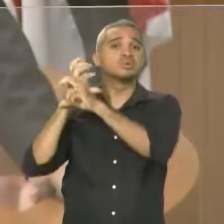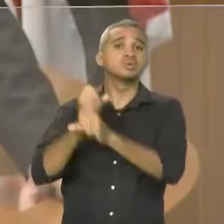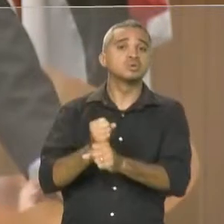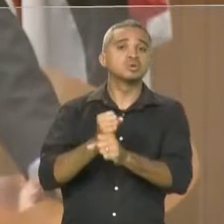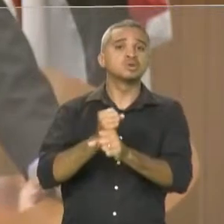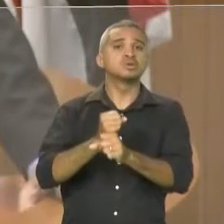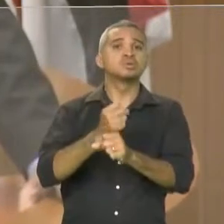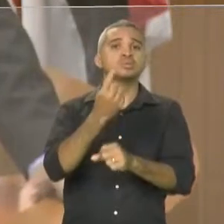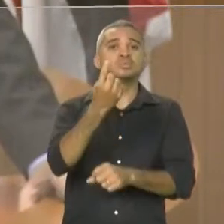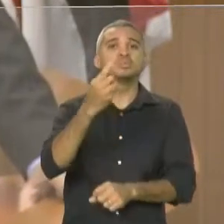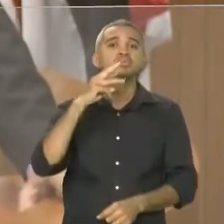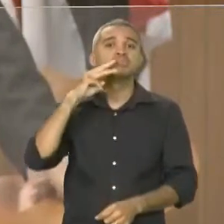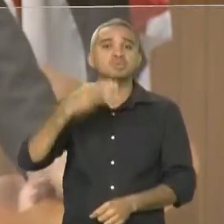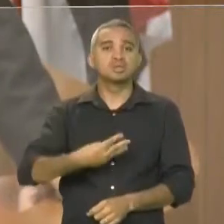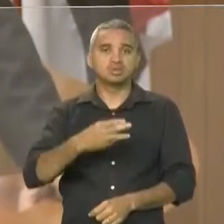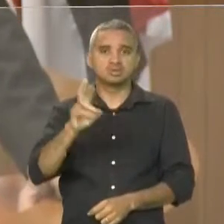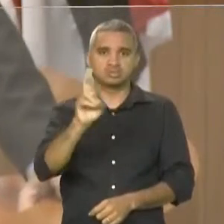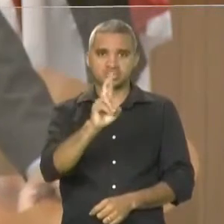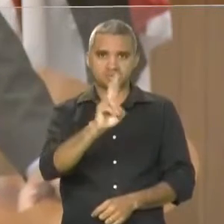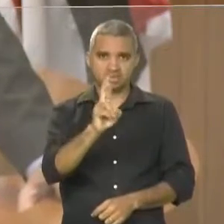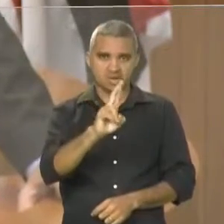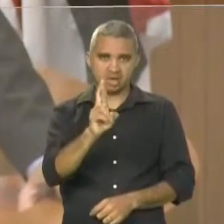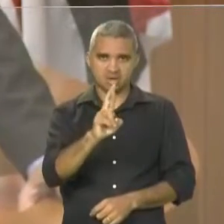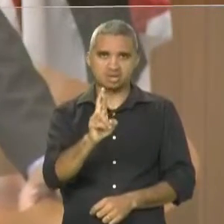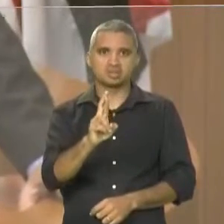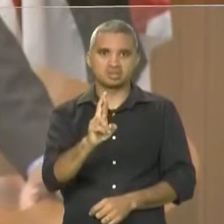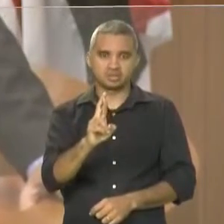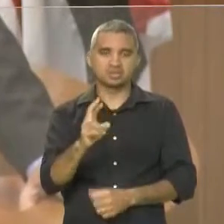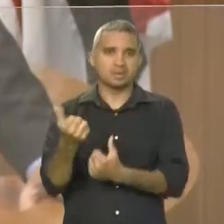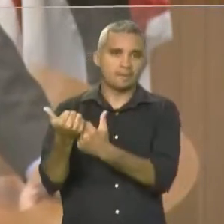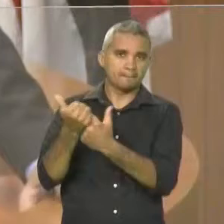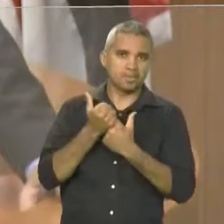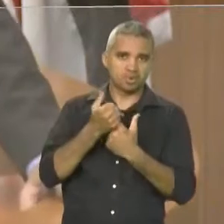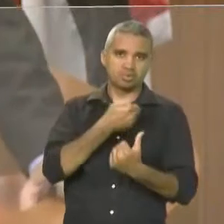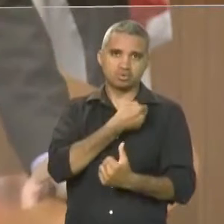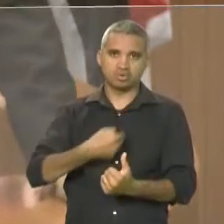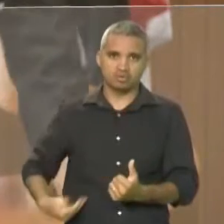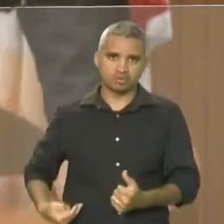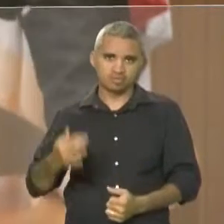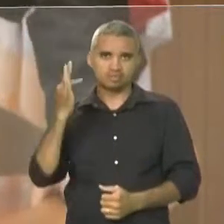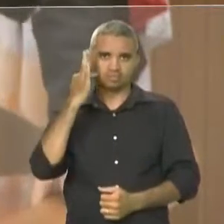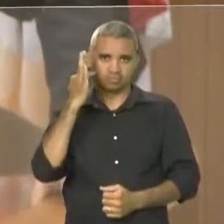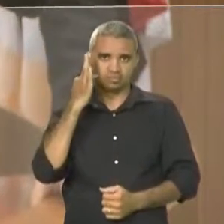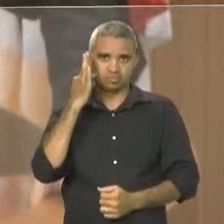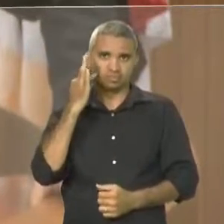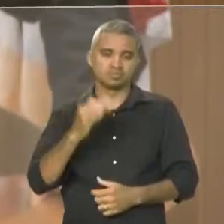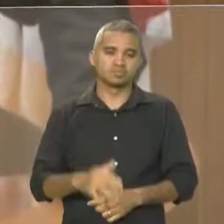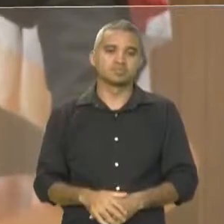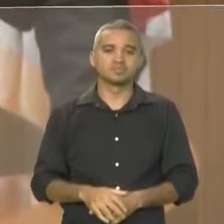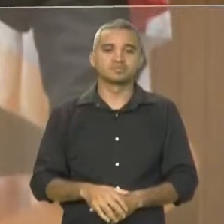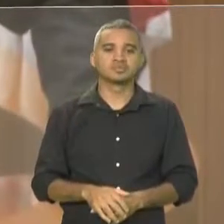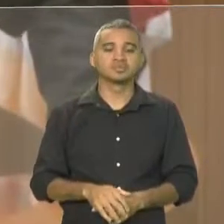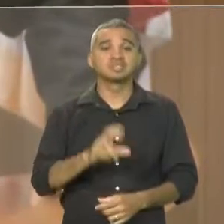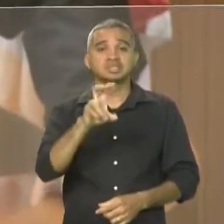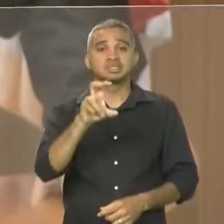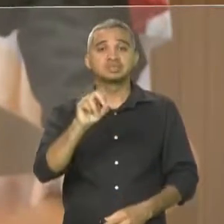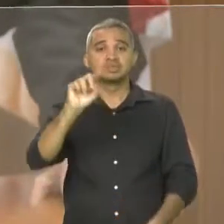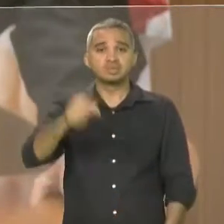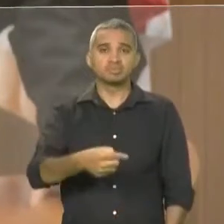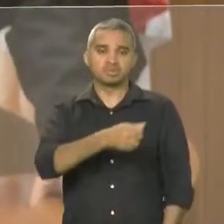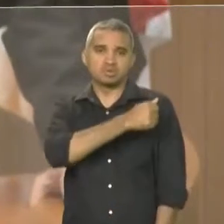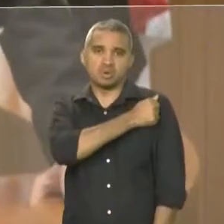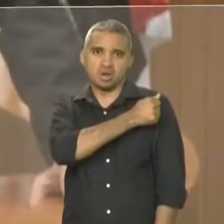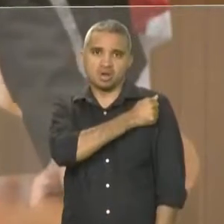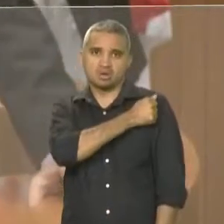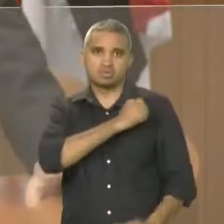que teremos garantido com o total apoio do governador Flavidino. Serão, portanto, 50 mil estudantes de